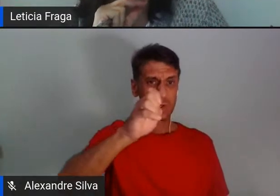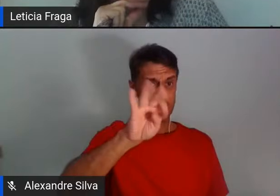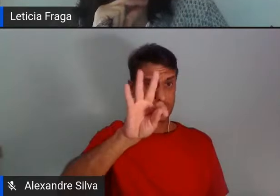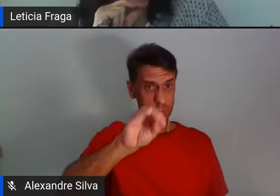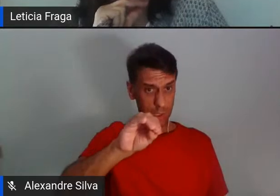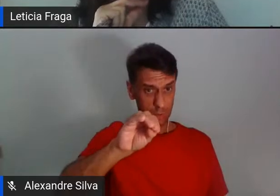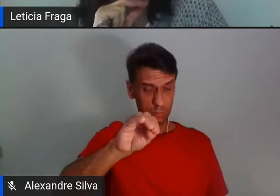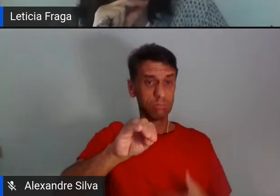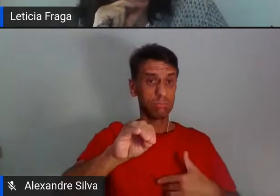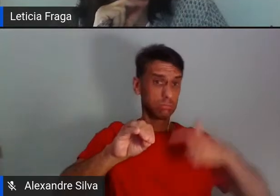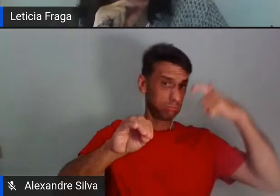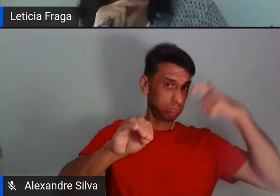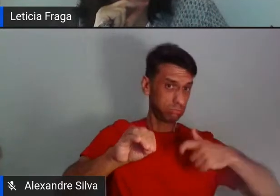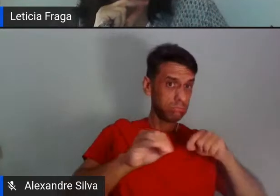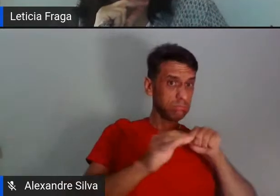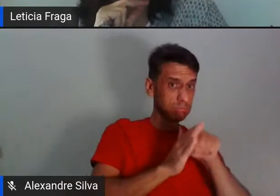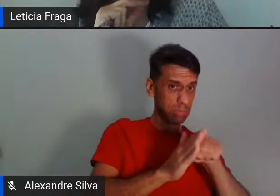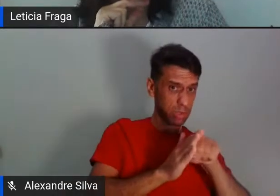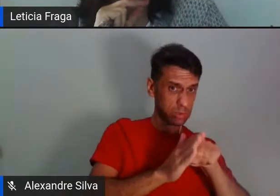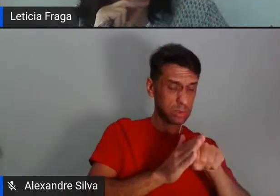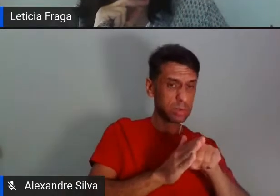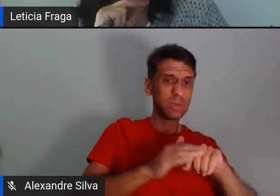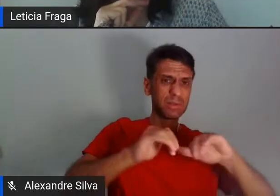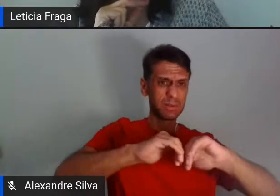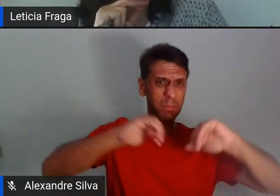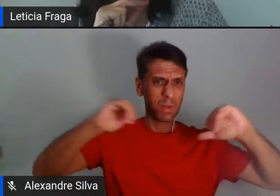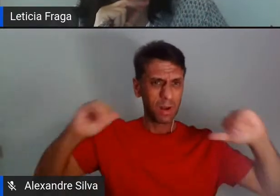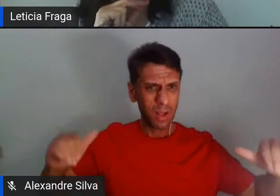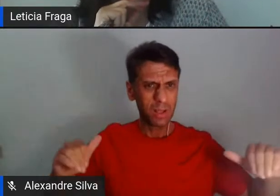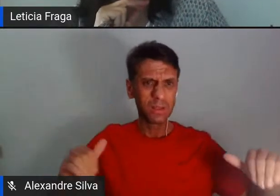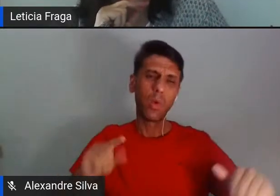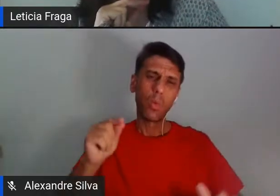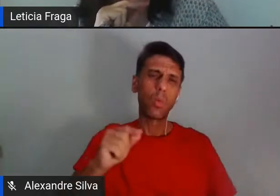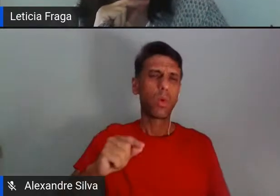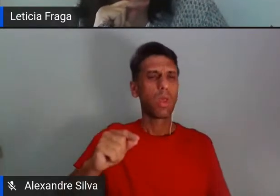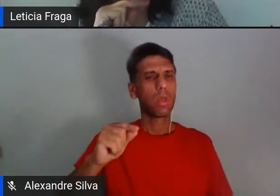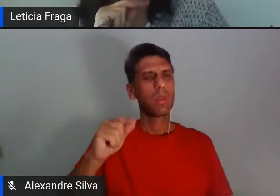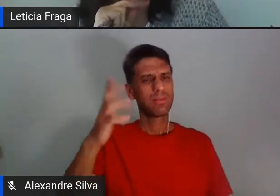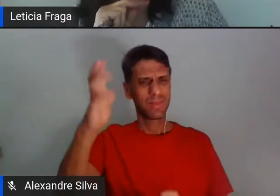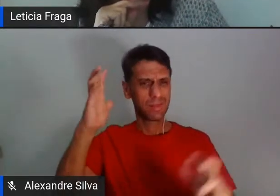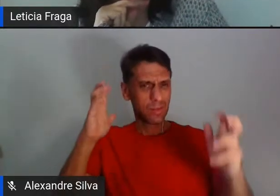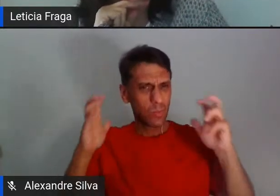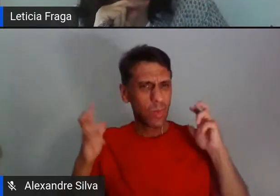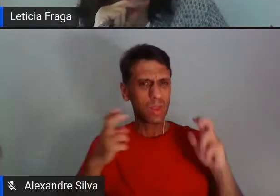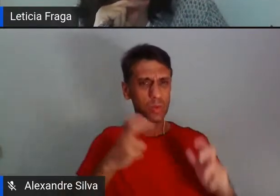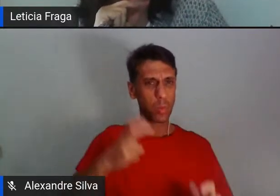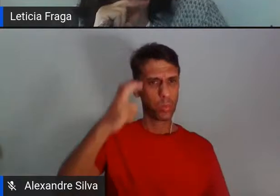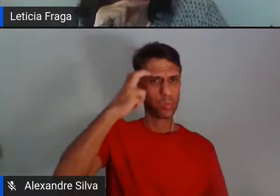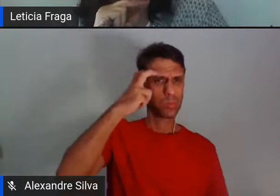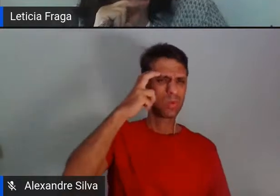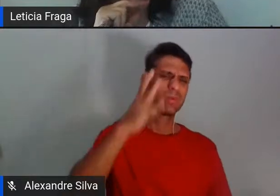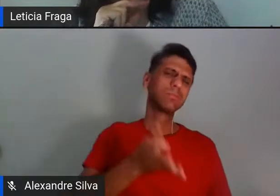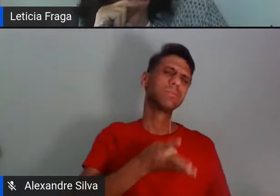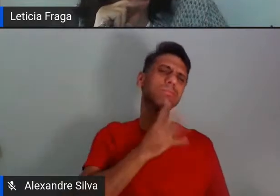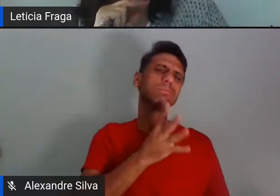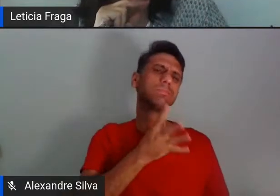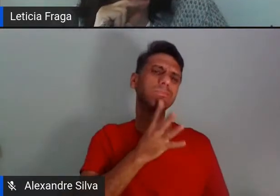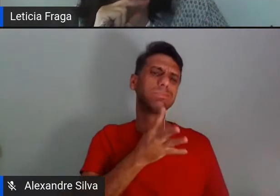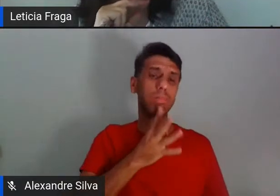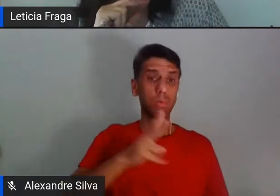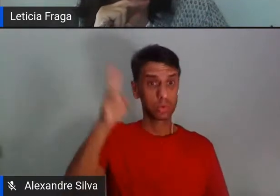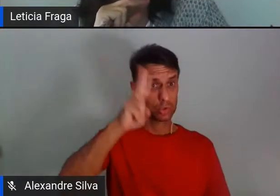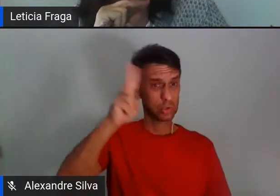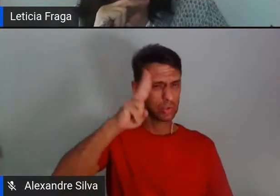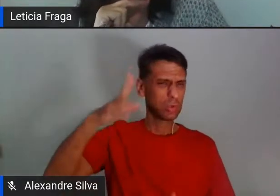Só conseguem pensar de maneira separada. Natureza, cultura, aquela história toda que a gente já conhece da história da ciência, né?